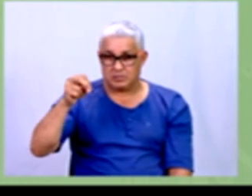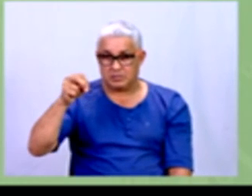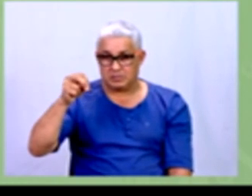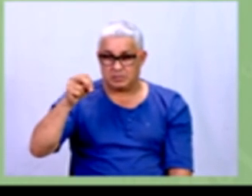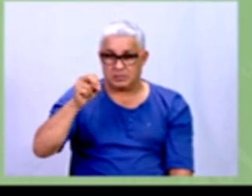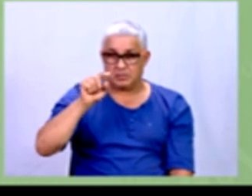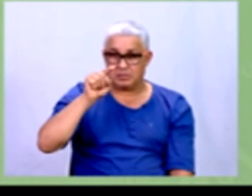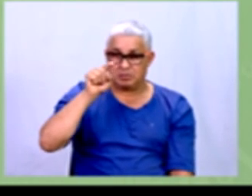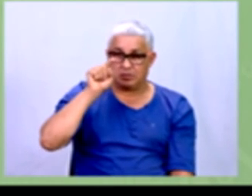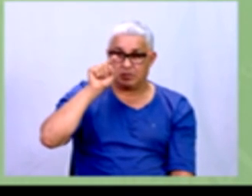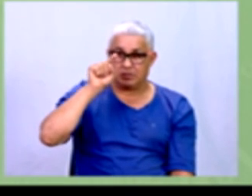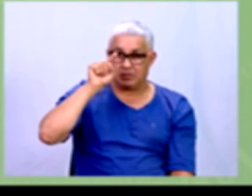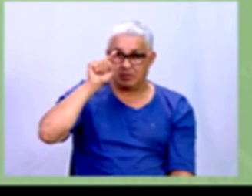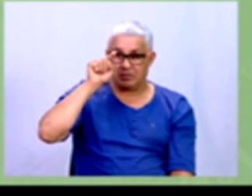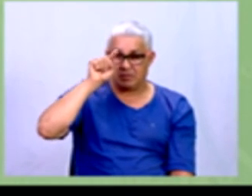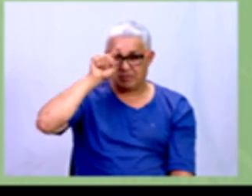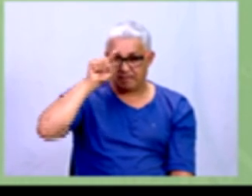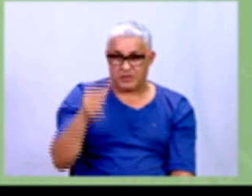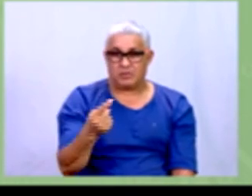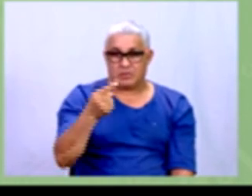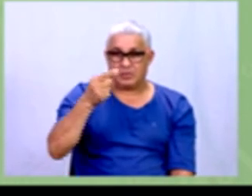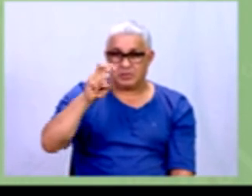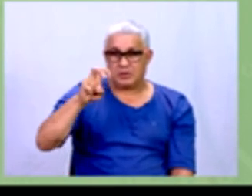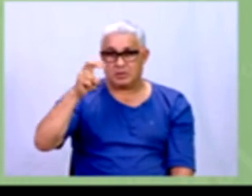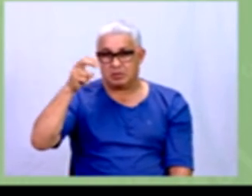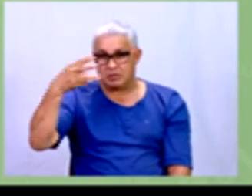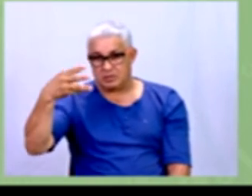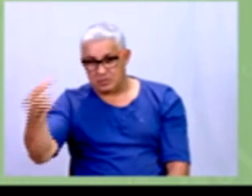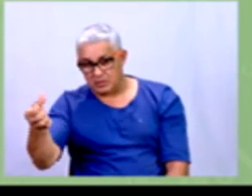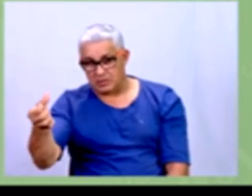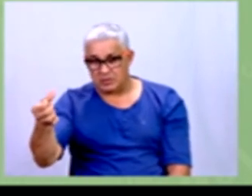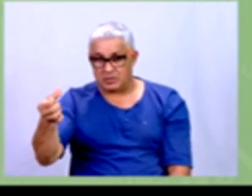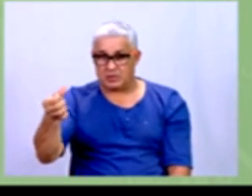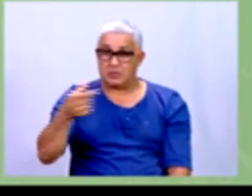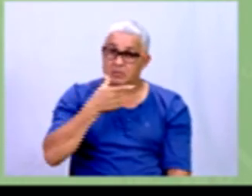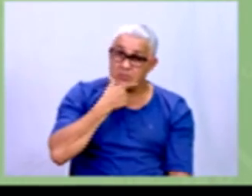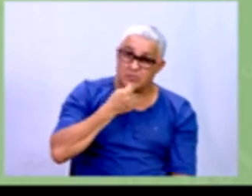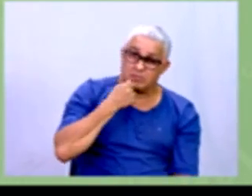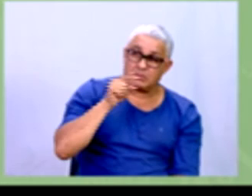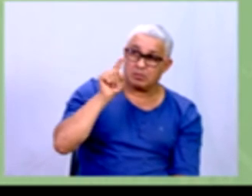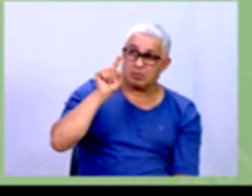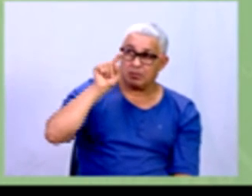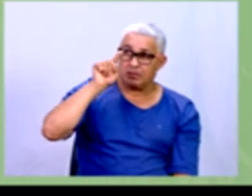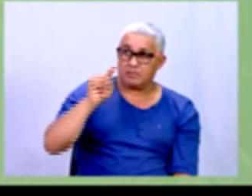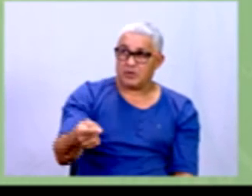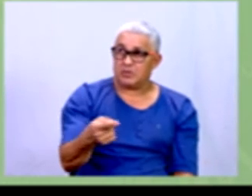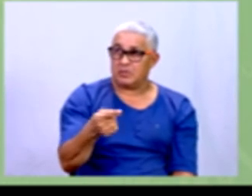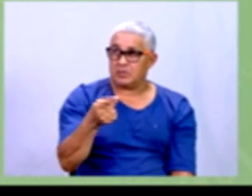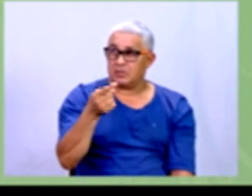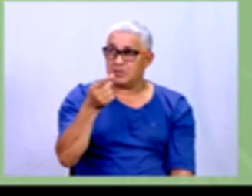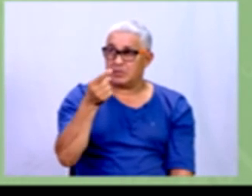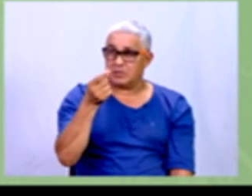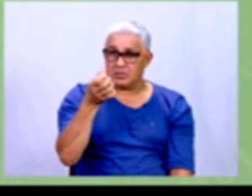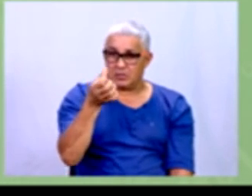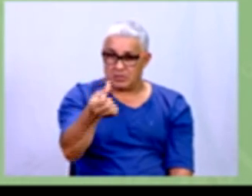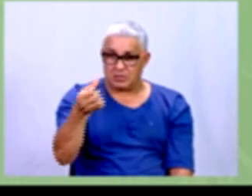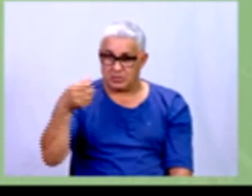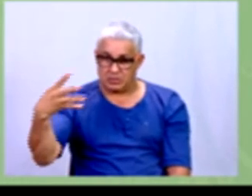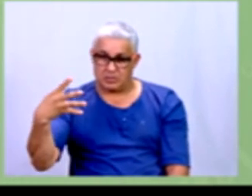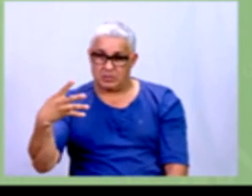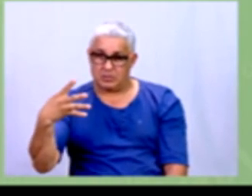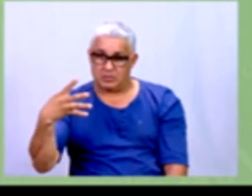alunos e 1.664 alunas. Qual a porcentagem da população feminina?